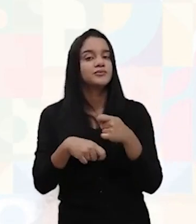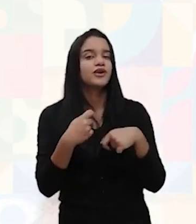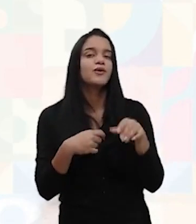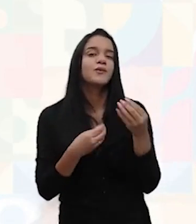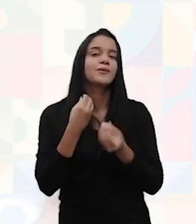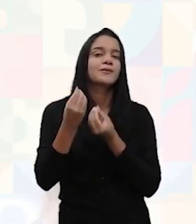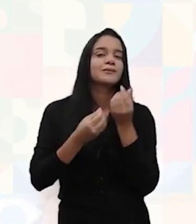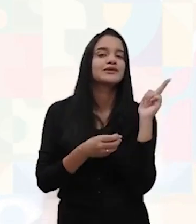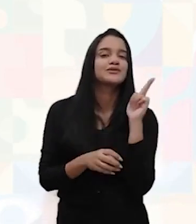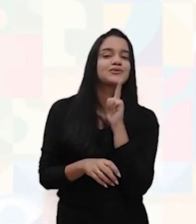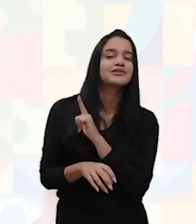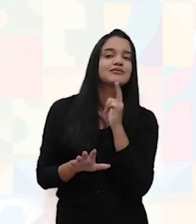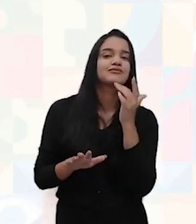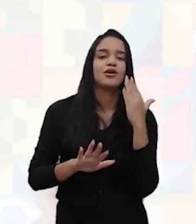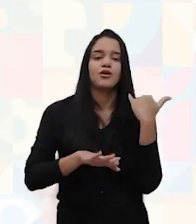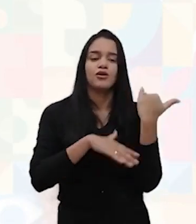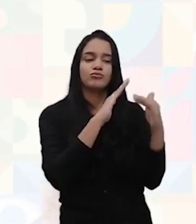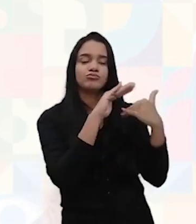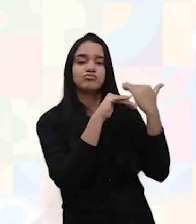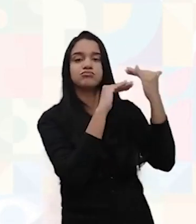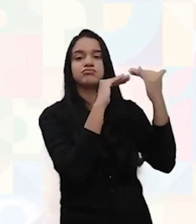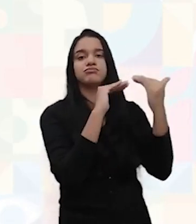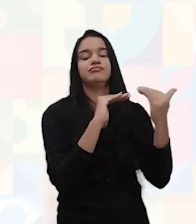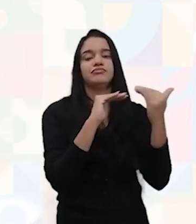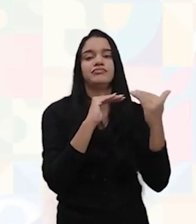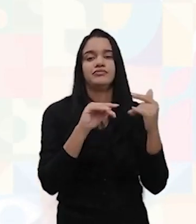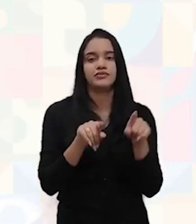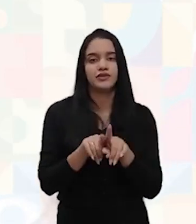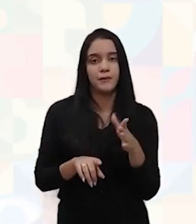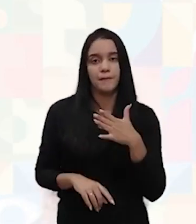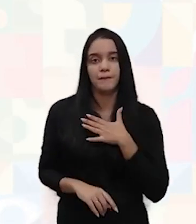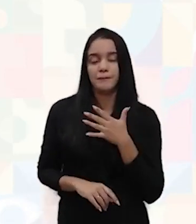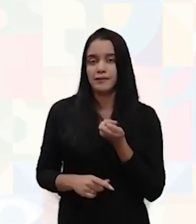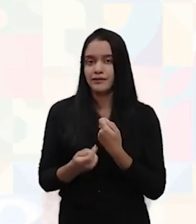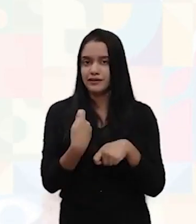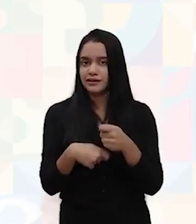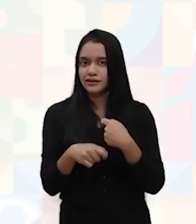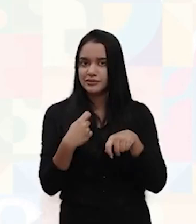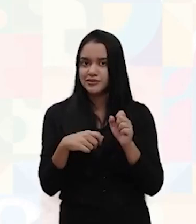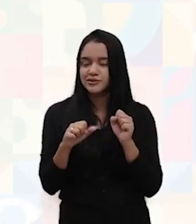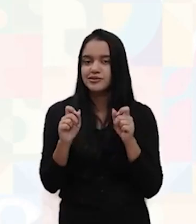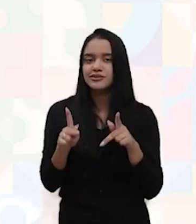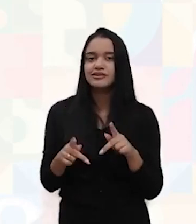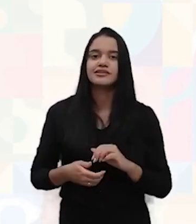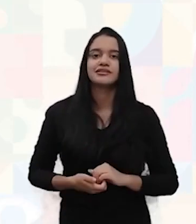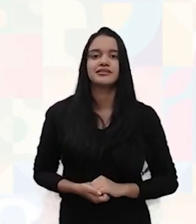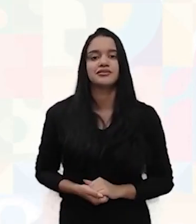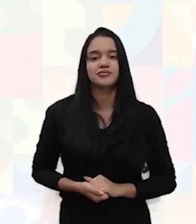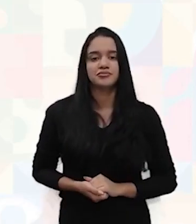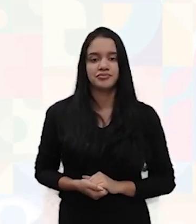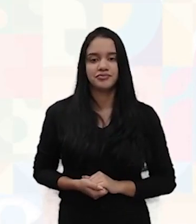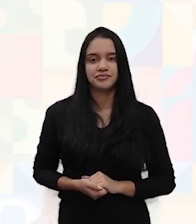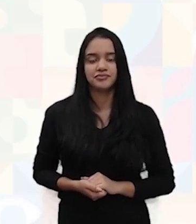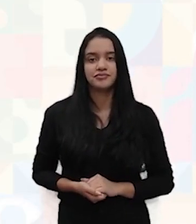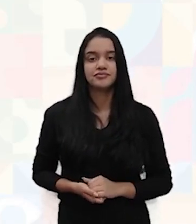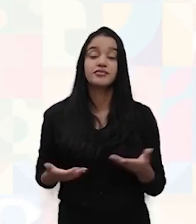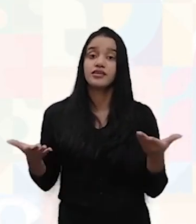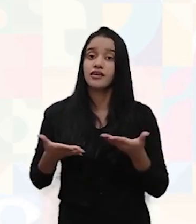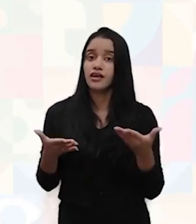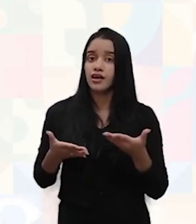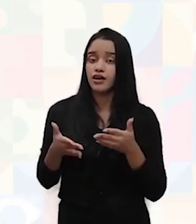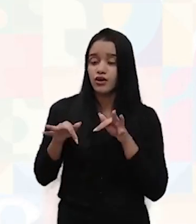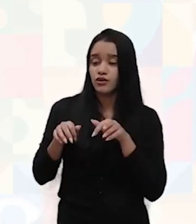consigo alavancar essa receita para o meu negócio, tá bem? E por fim,